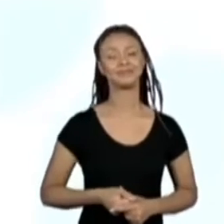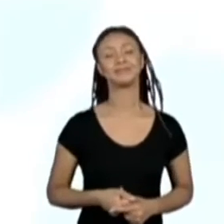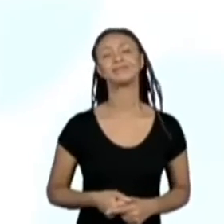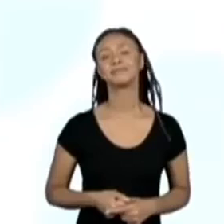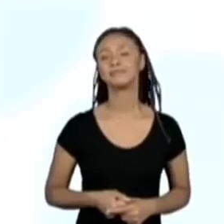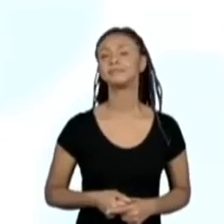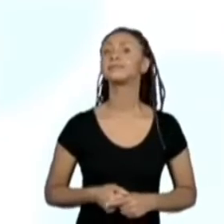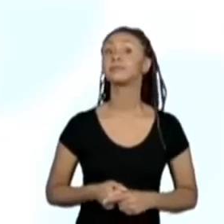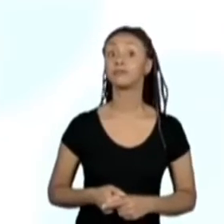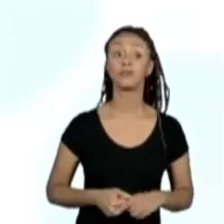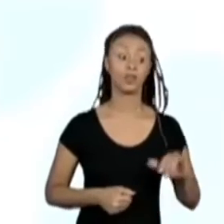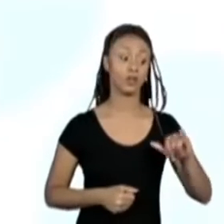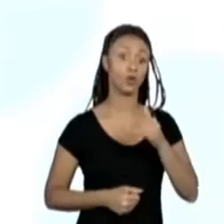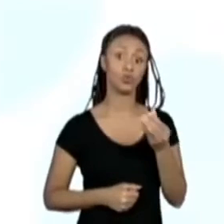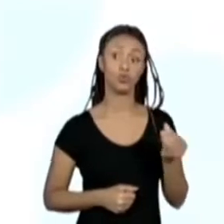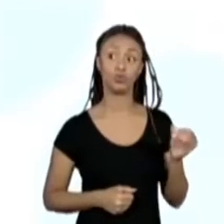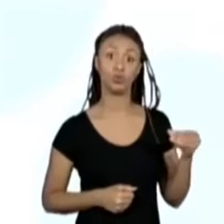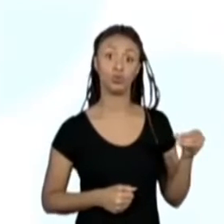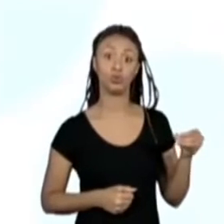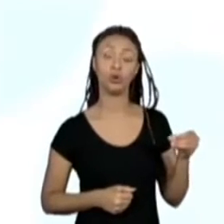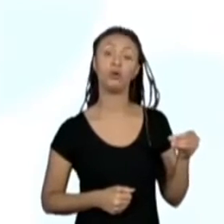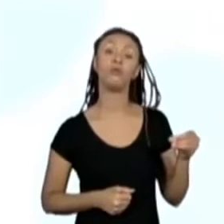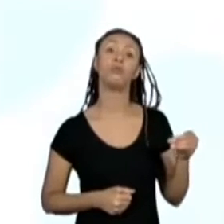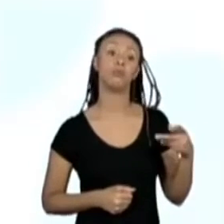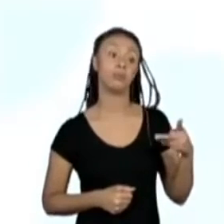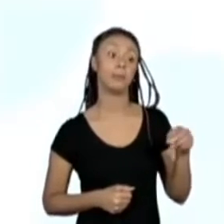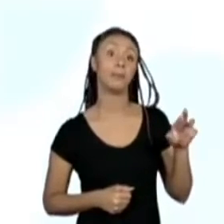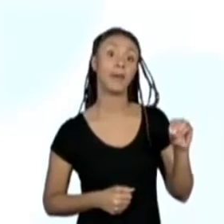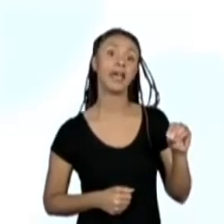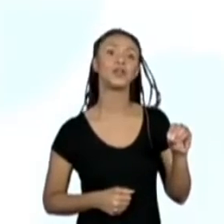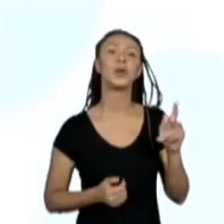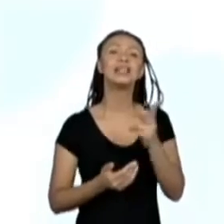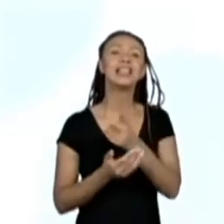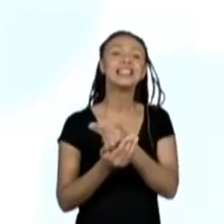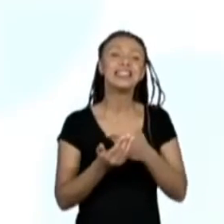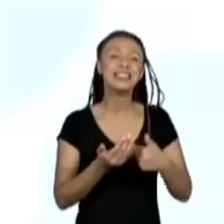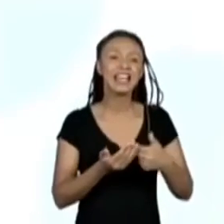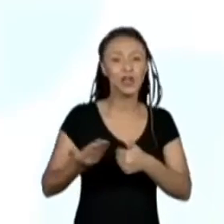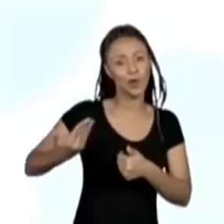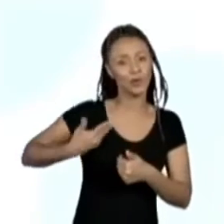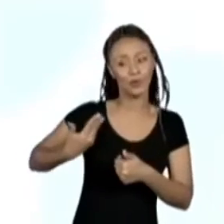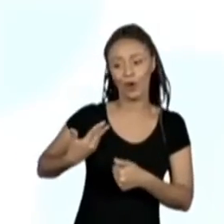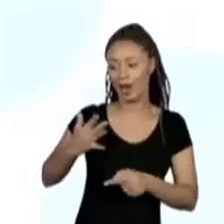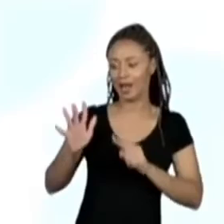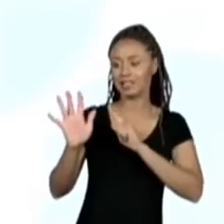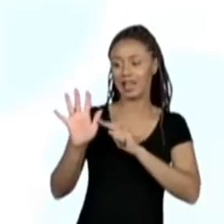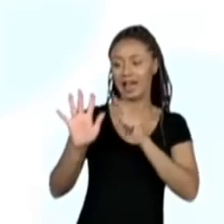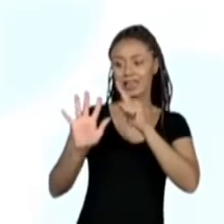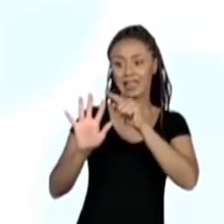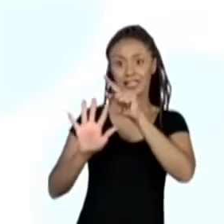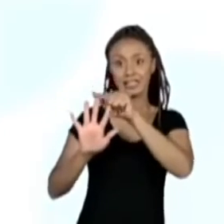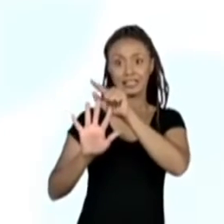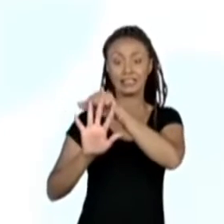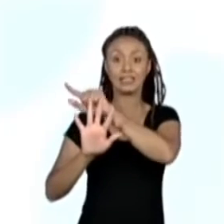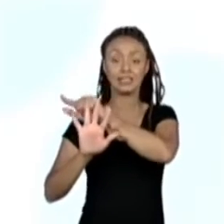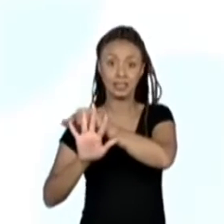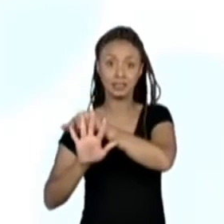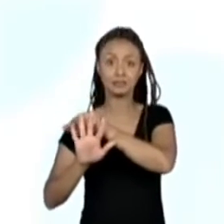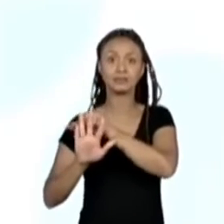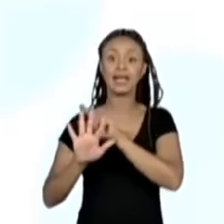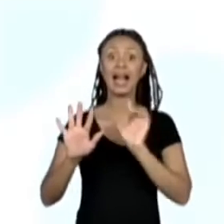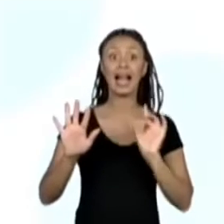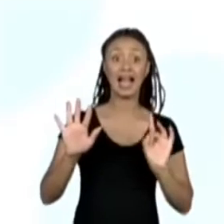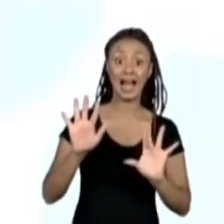O João Pedro fez um desenho das cinco crianças, recortou cada um e pediu que a sua mãe os